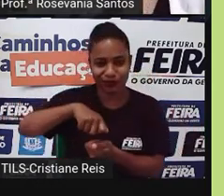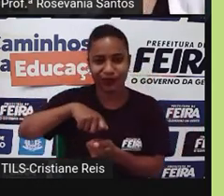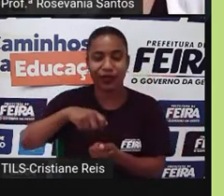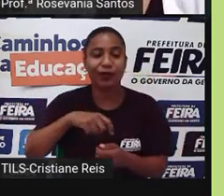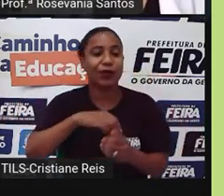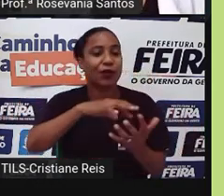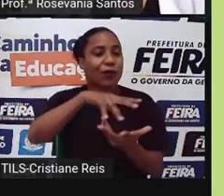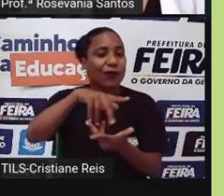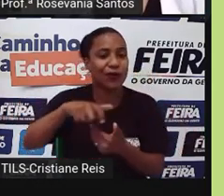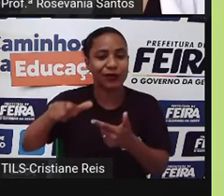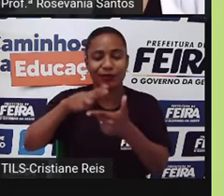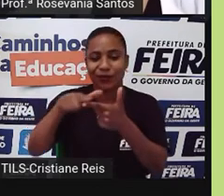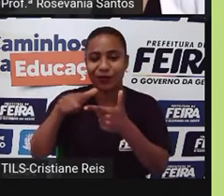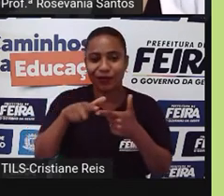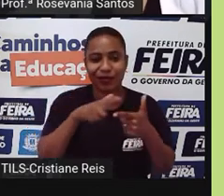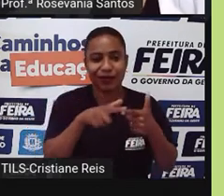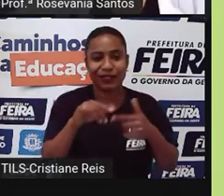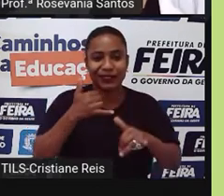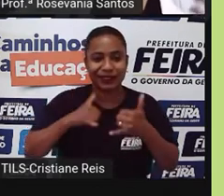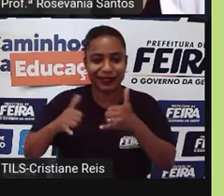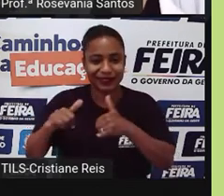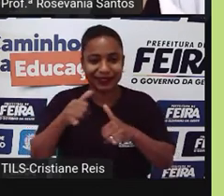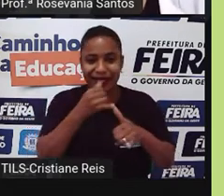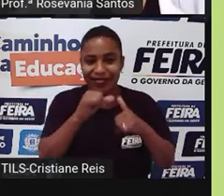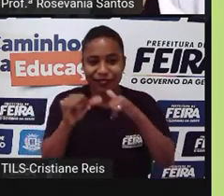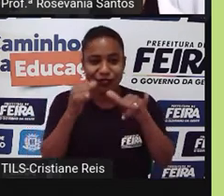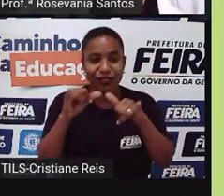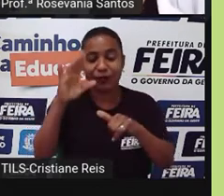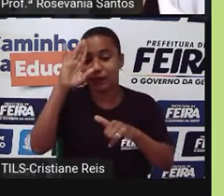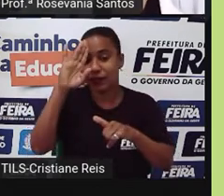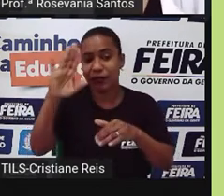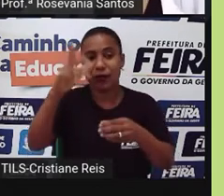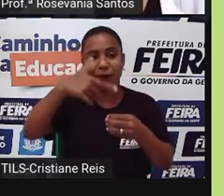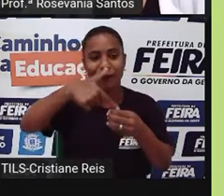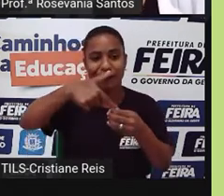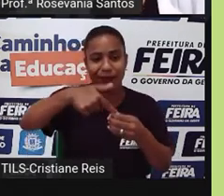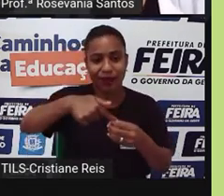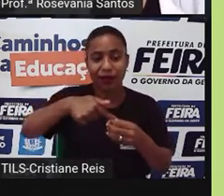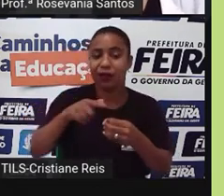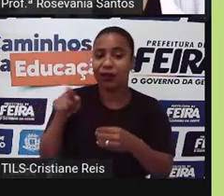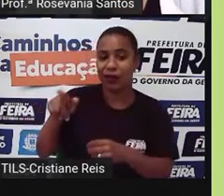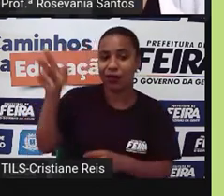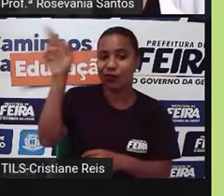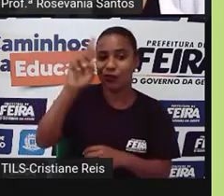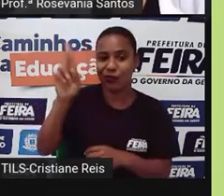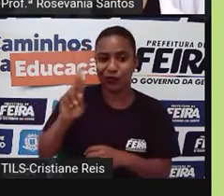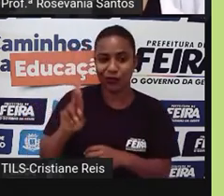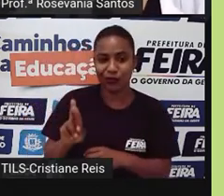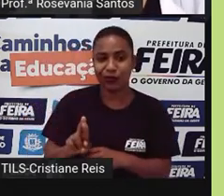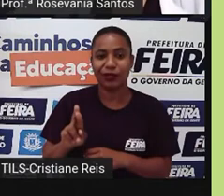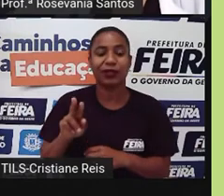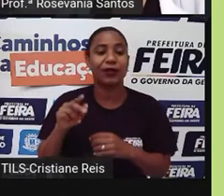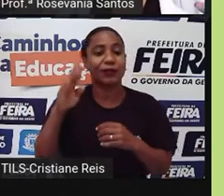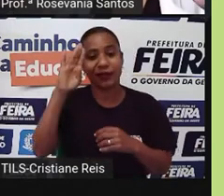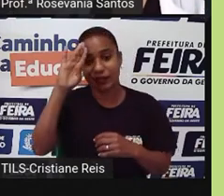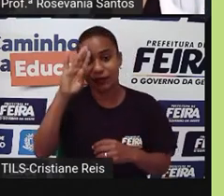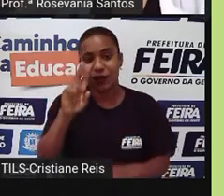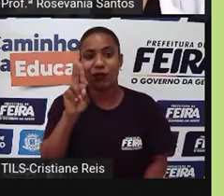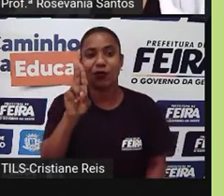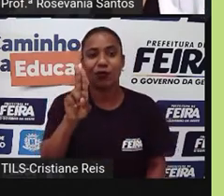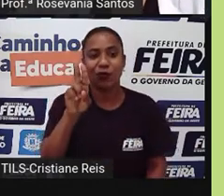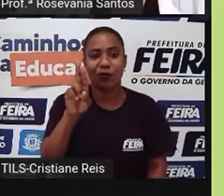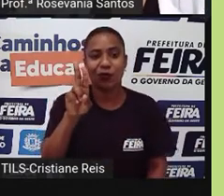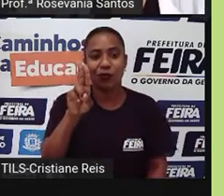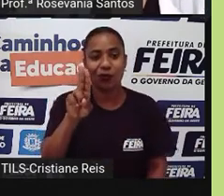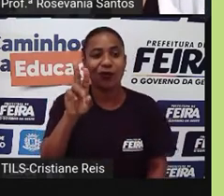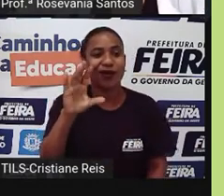principal, né, do mundo, é o petróleo. E a Rússia tem, principalmente, né, na Ucrânia, onde